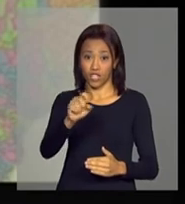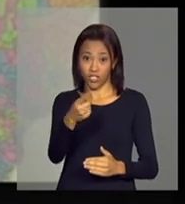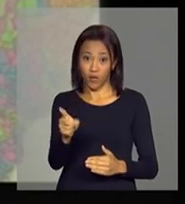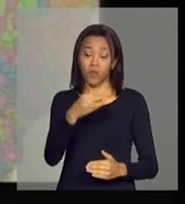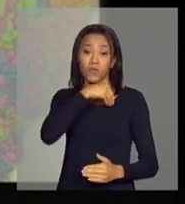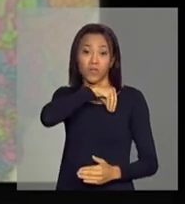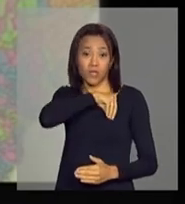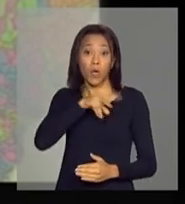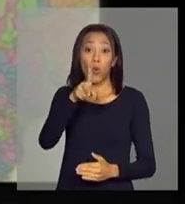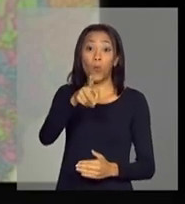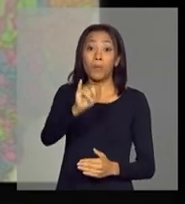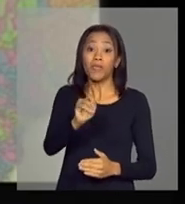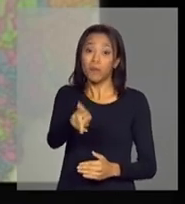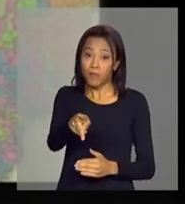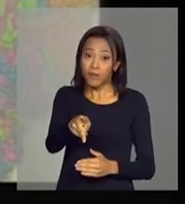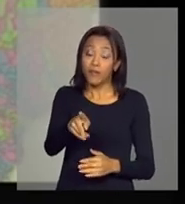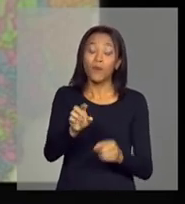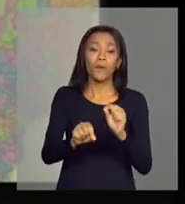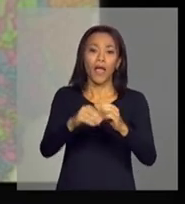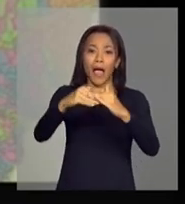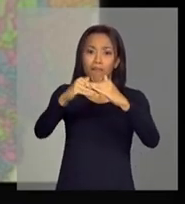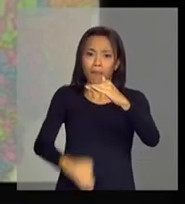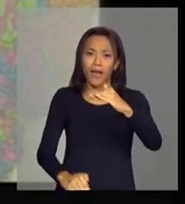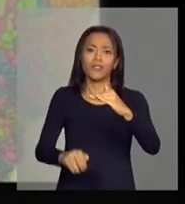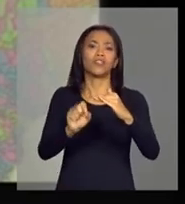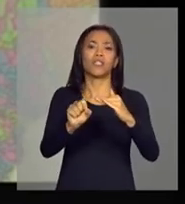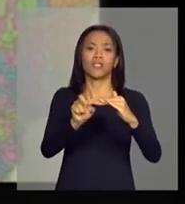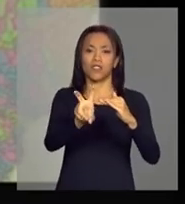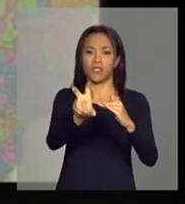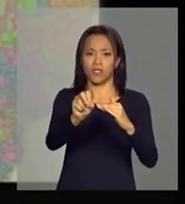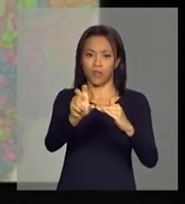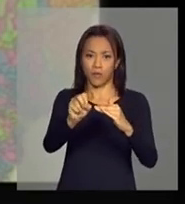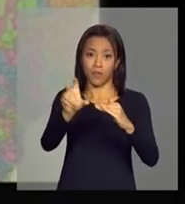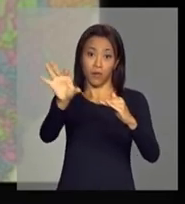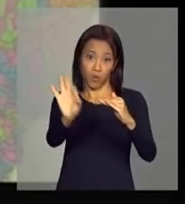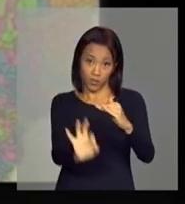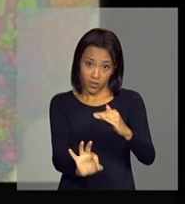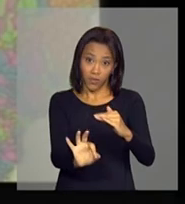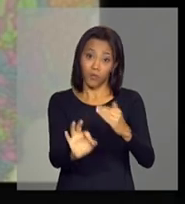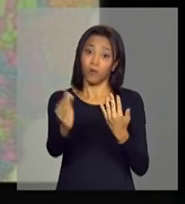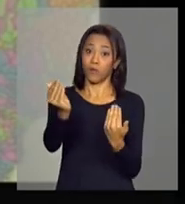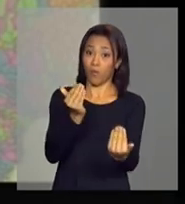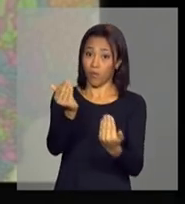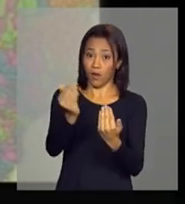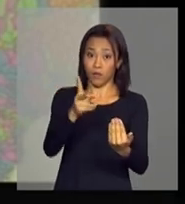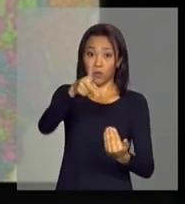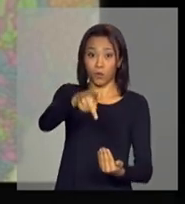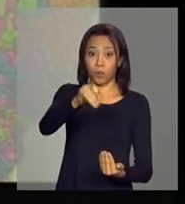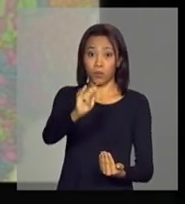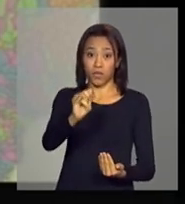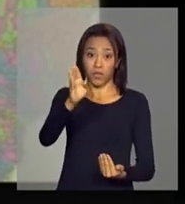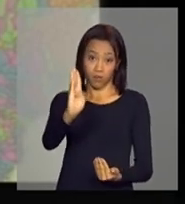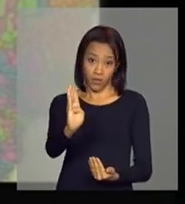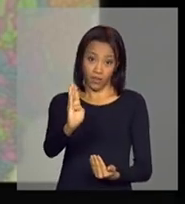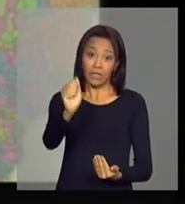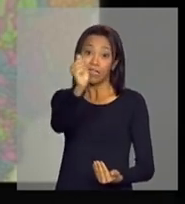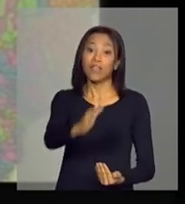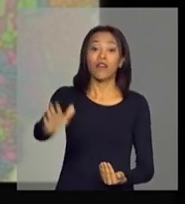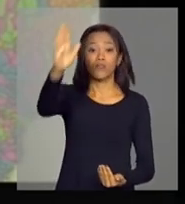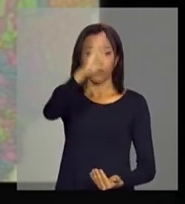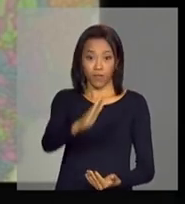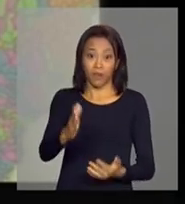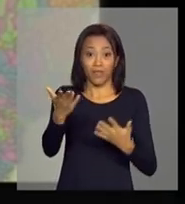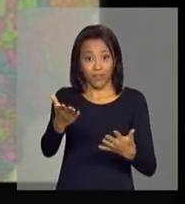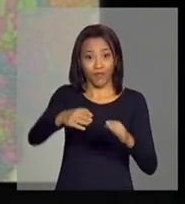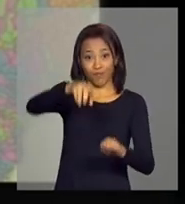per capita, o seu PIB per capita, abaixo de 50% do PIB per capita nacional. Portanto, um nível de desigualdade